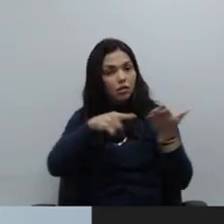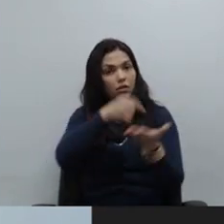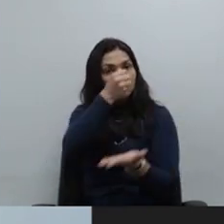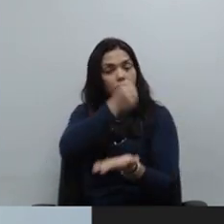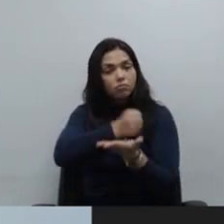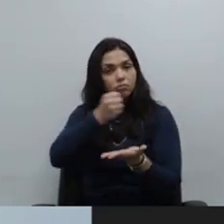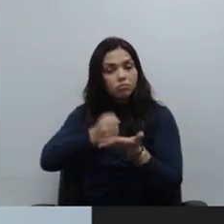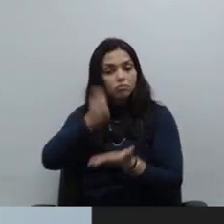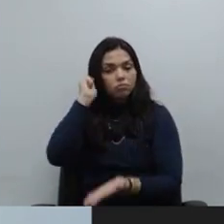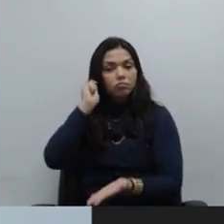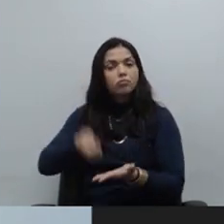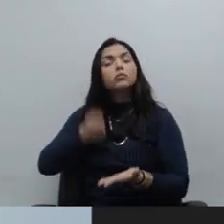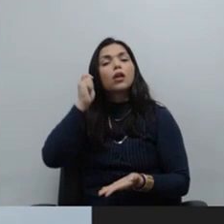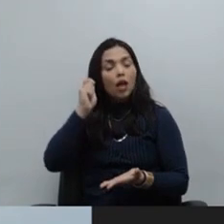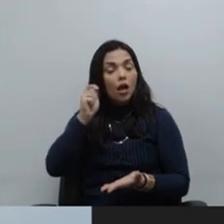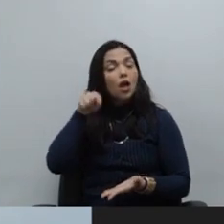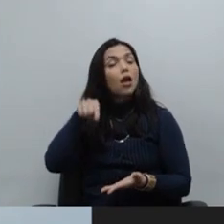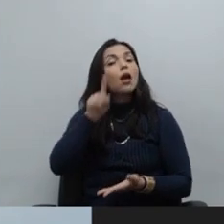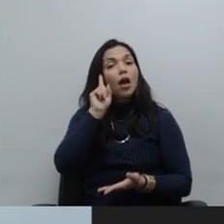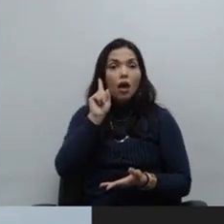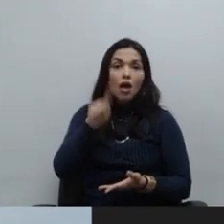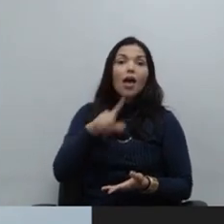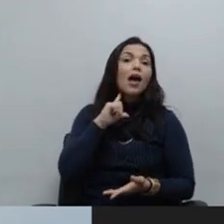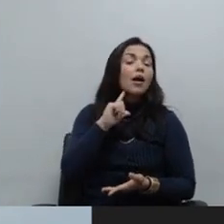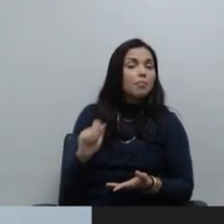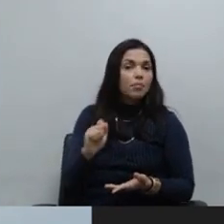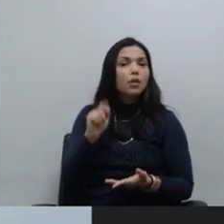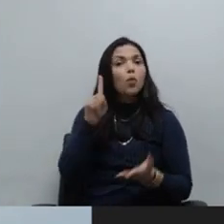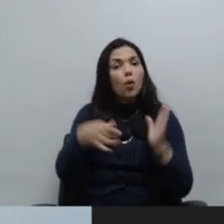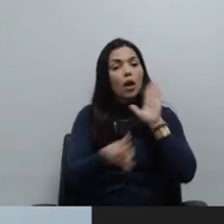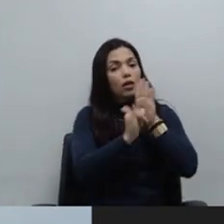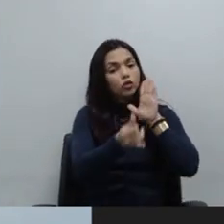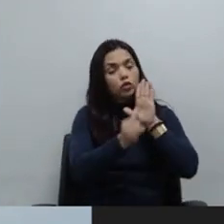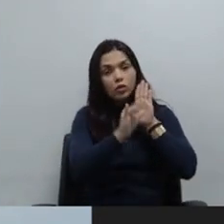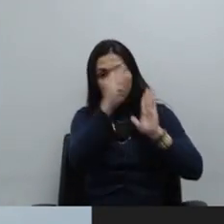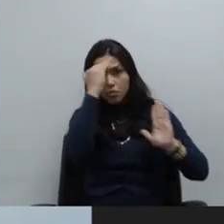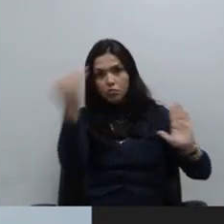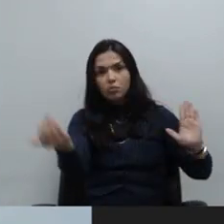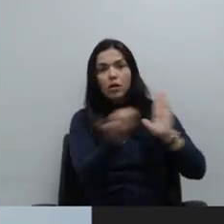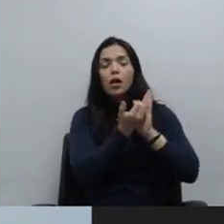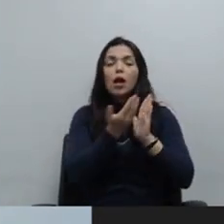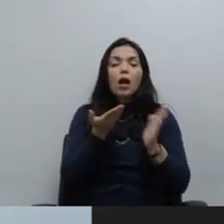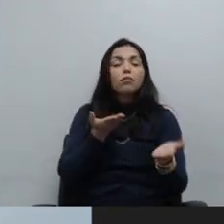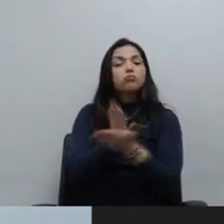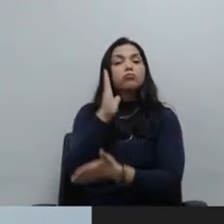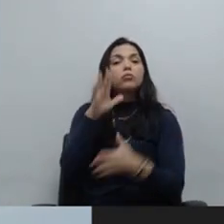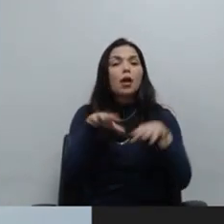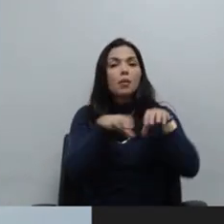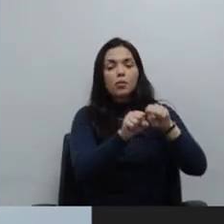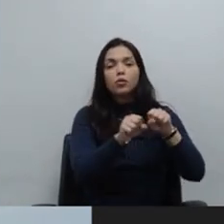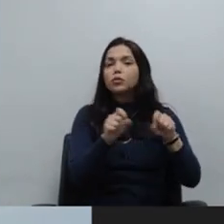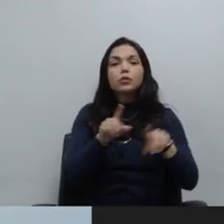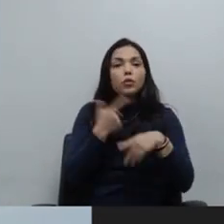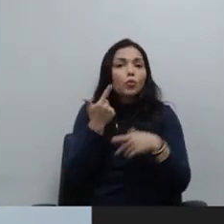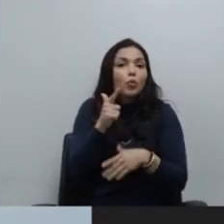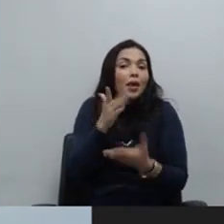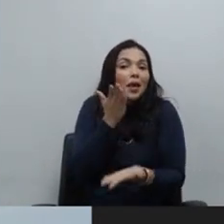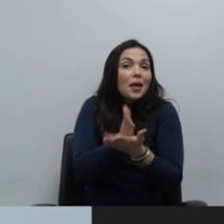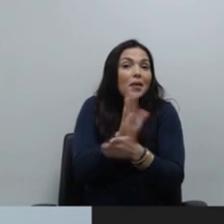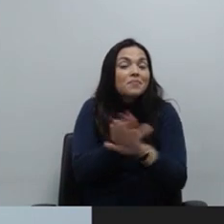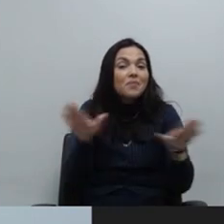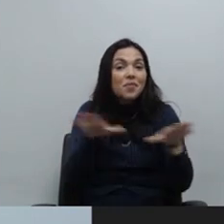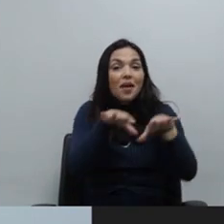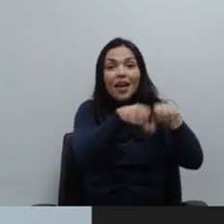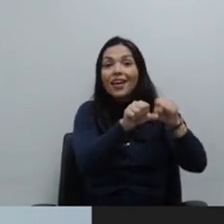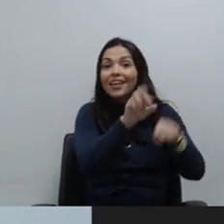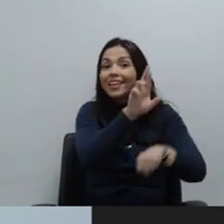colega, sim, preenche os requisitos do edital e aí garantiu a sua nomeação e sua posse. Então, me parece que não há mais imposição de reserva